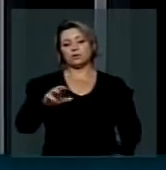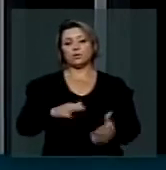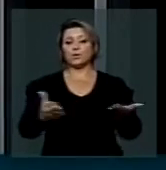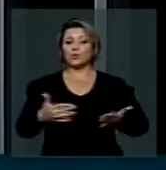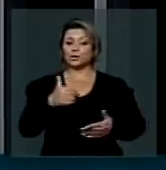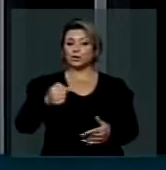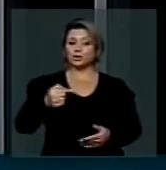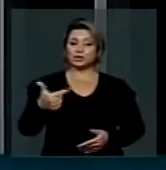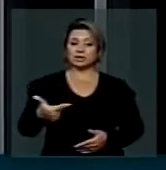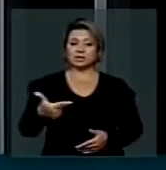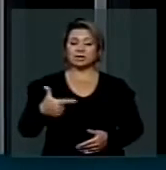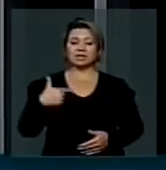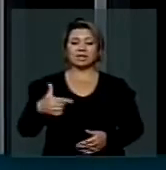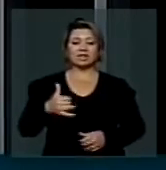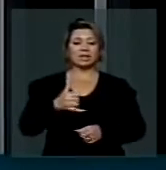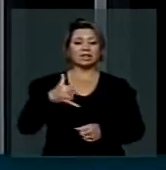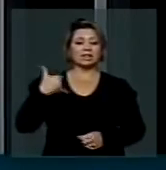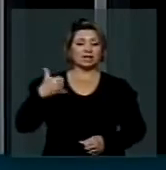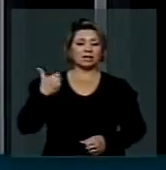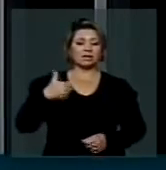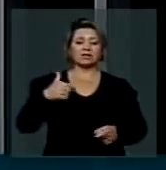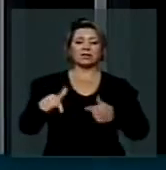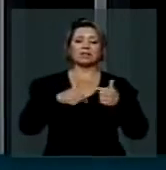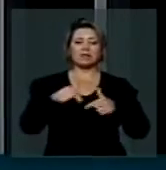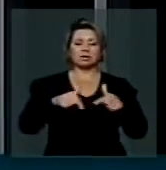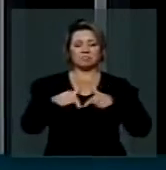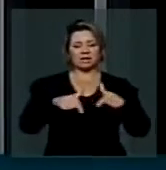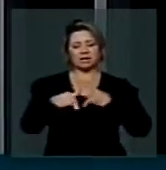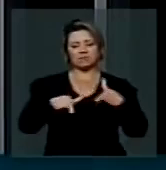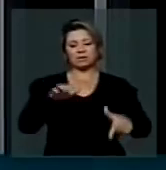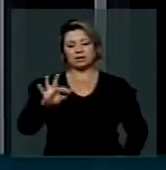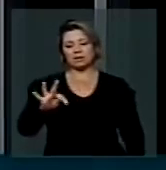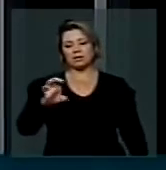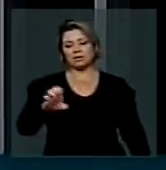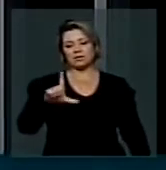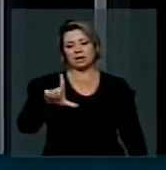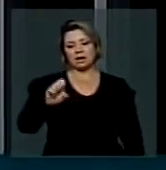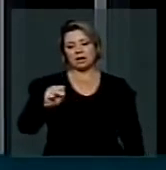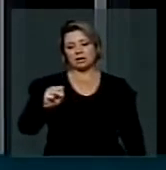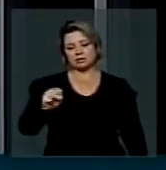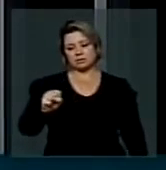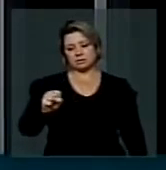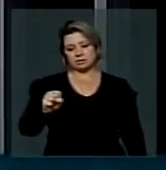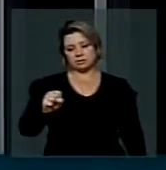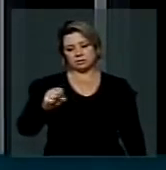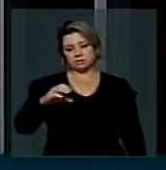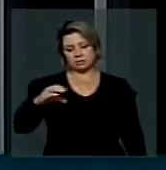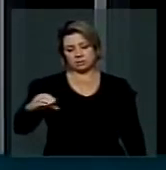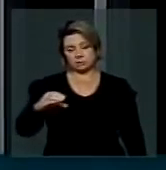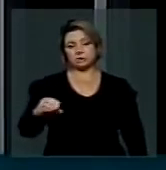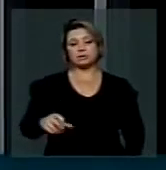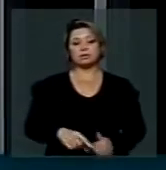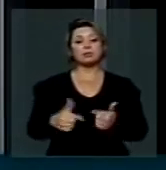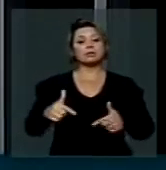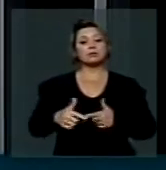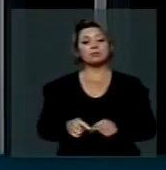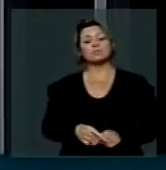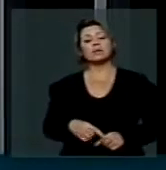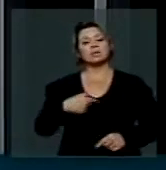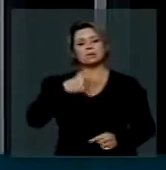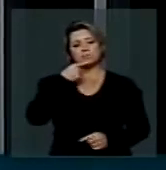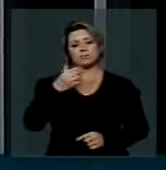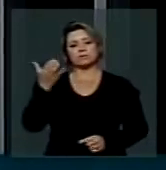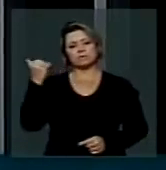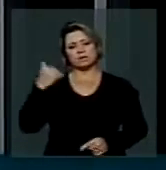72 anos, trabalhava na Telesc, empresa estatal de telefonia do Estado de Santa Catarina, no